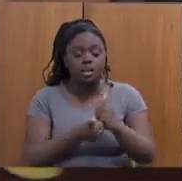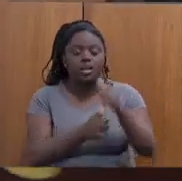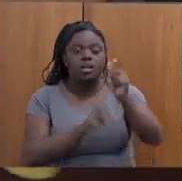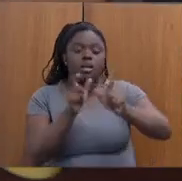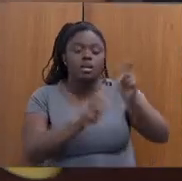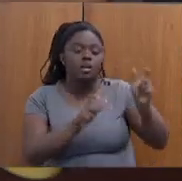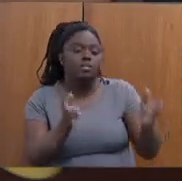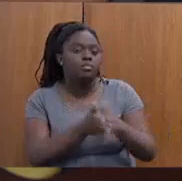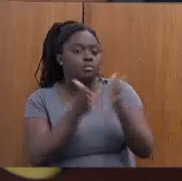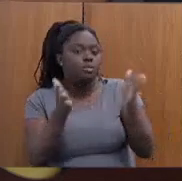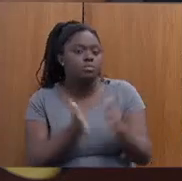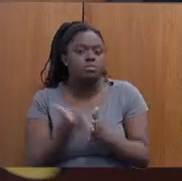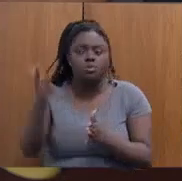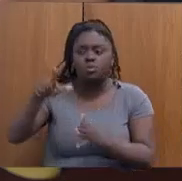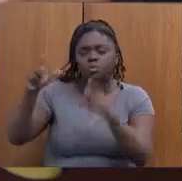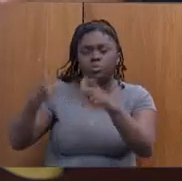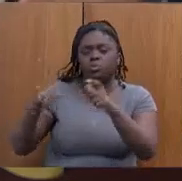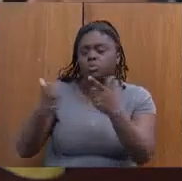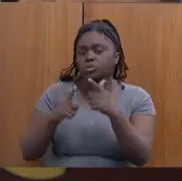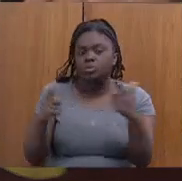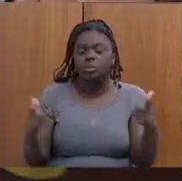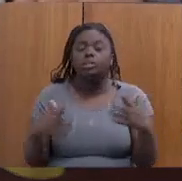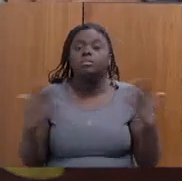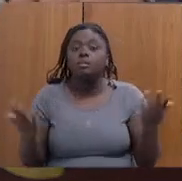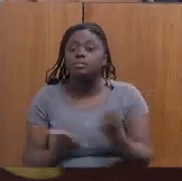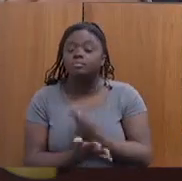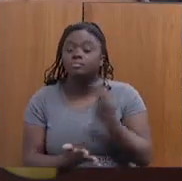não tem outro lugar. E aí, o acontece?